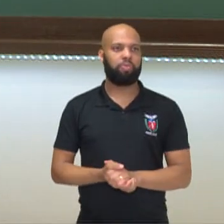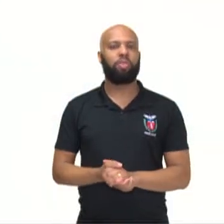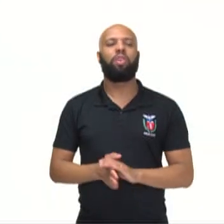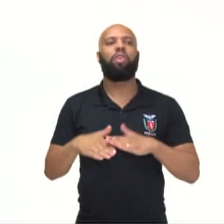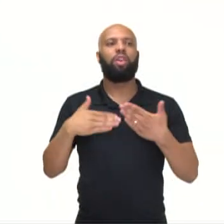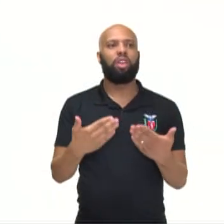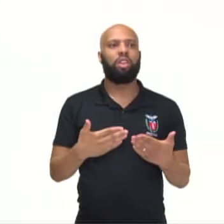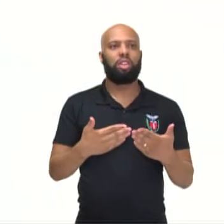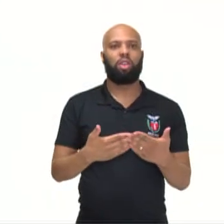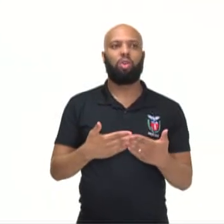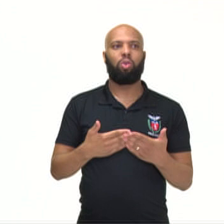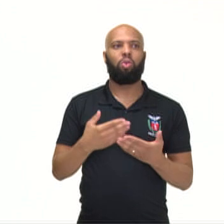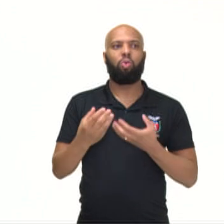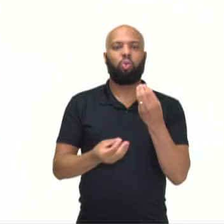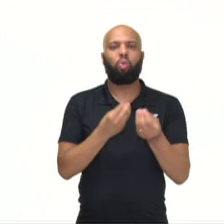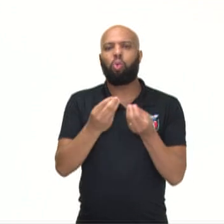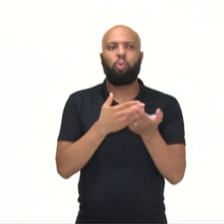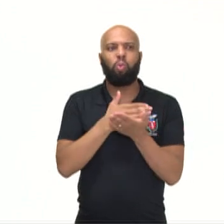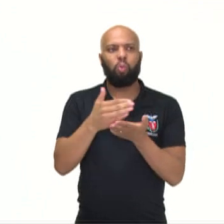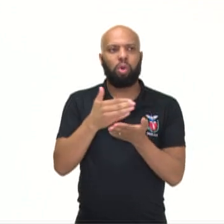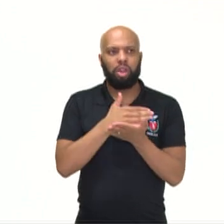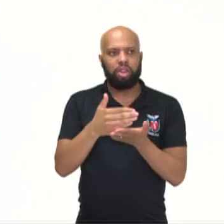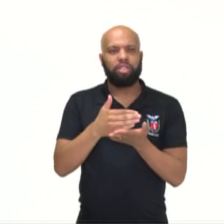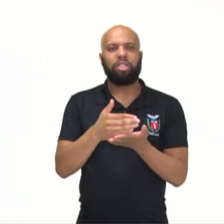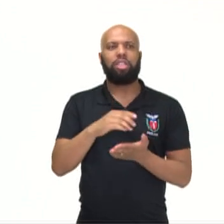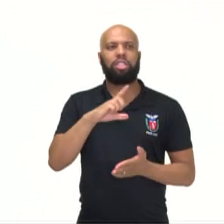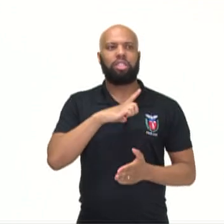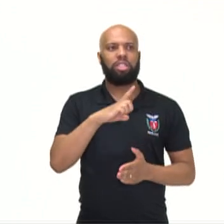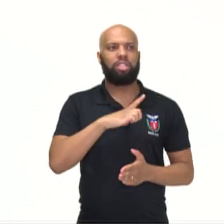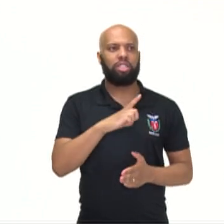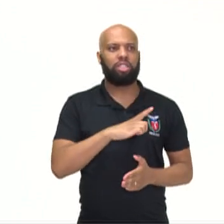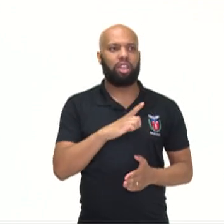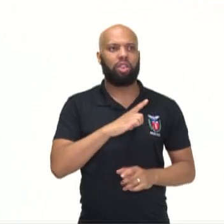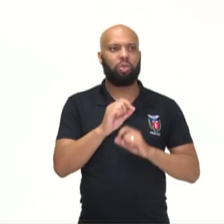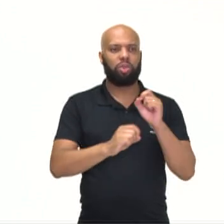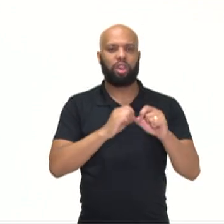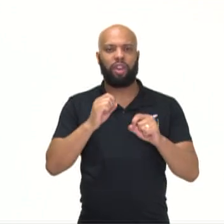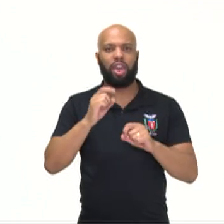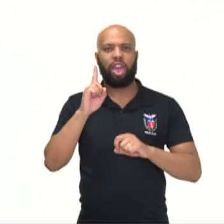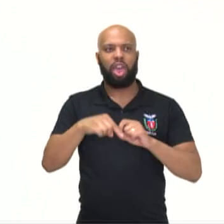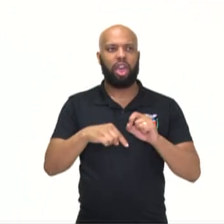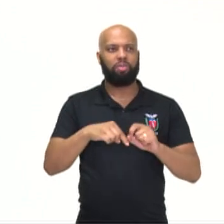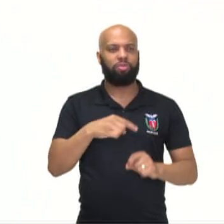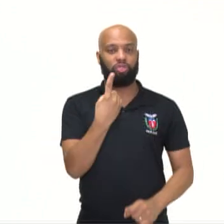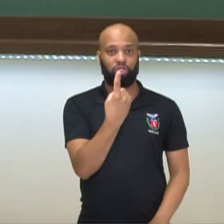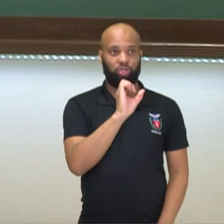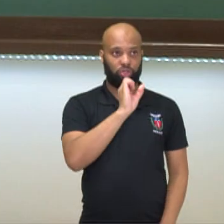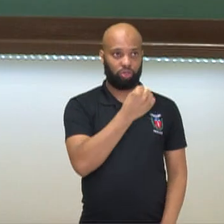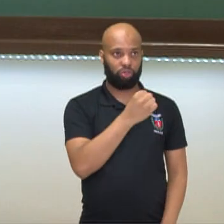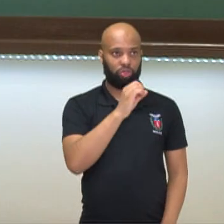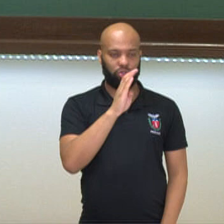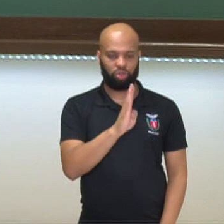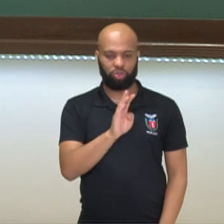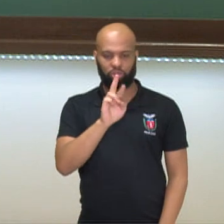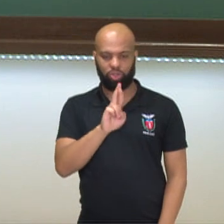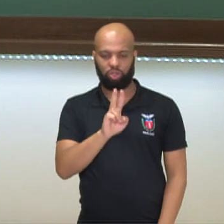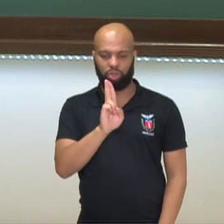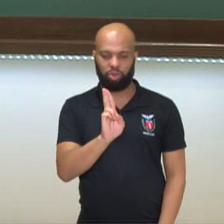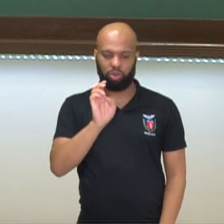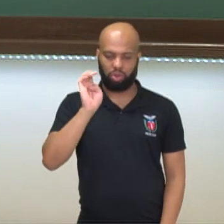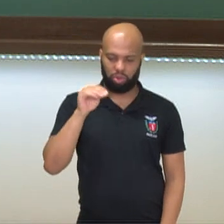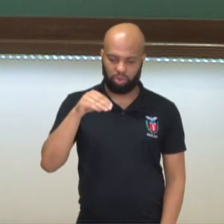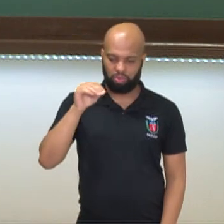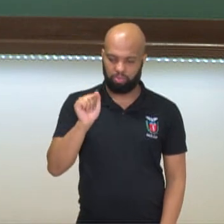Bom, como tudo começa, a gente vai ter o chamado golpe do 18 Brumário. 18 Brumário era uma data